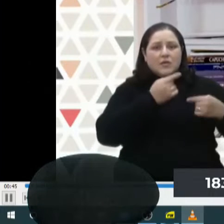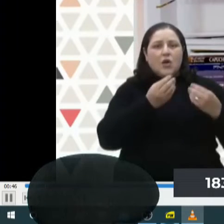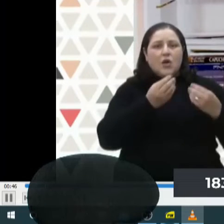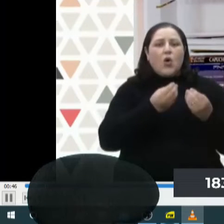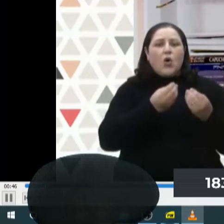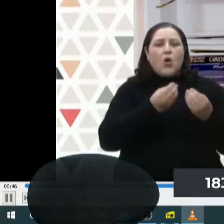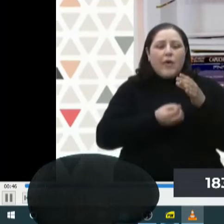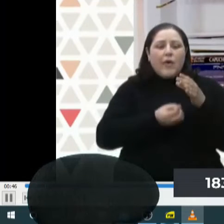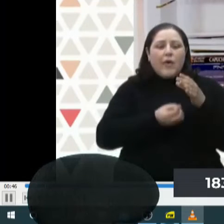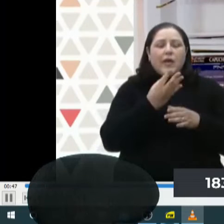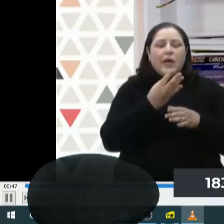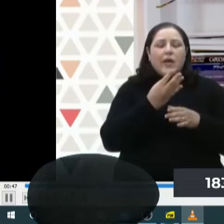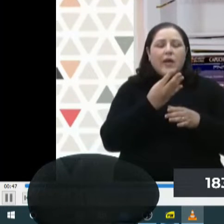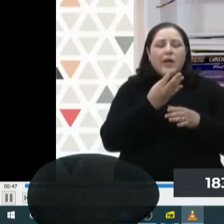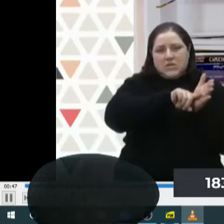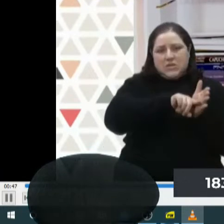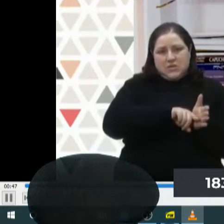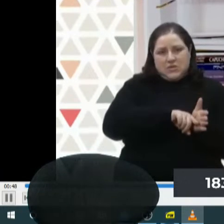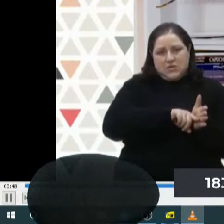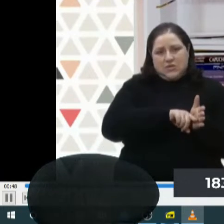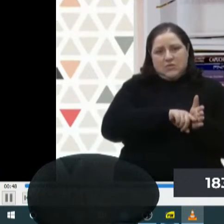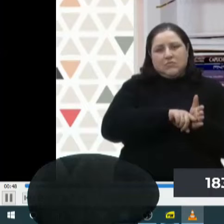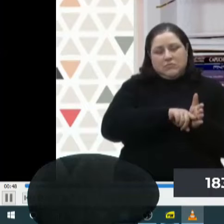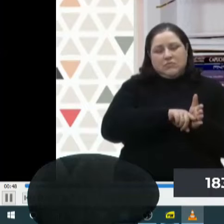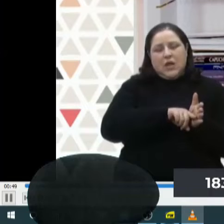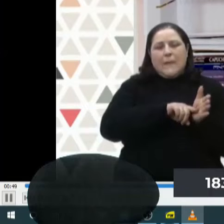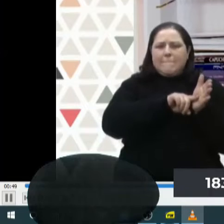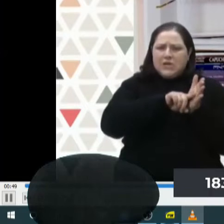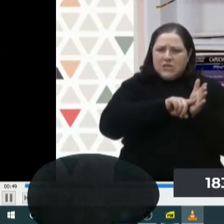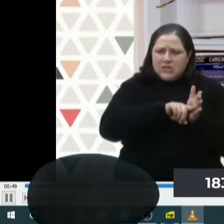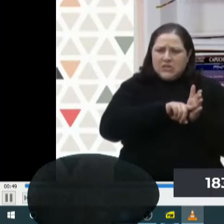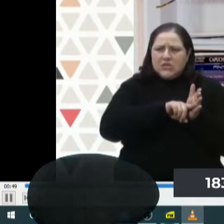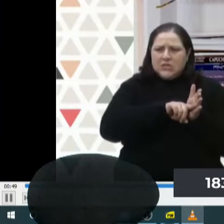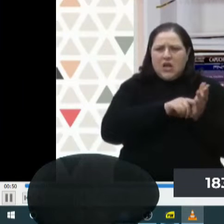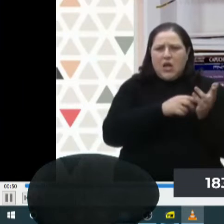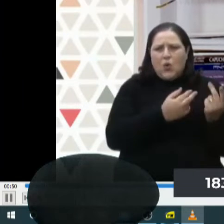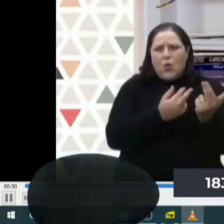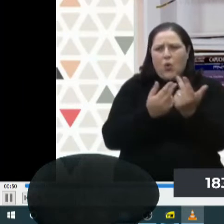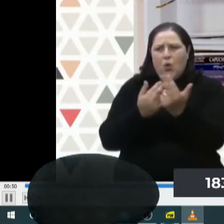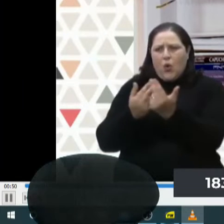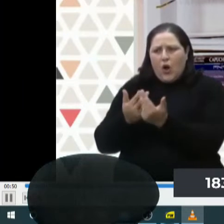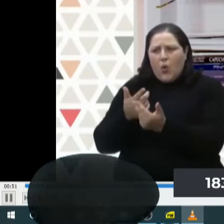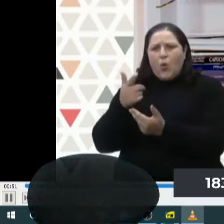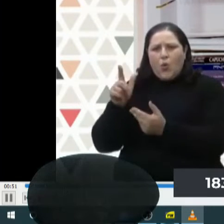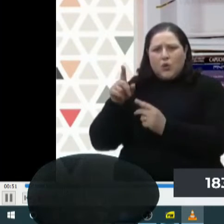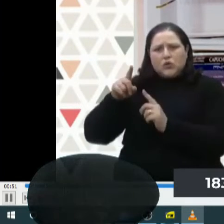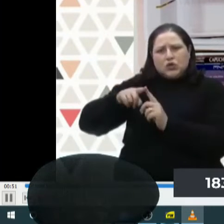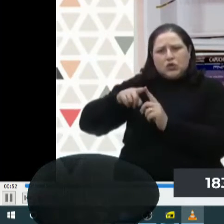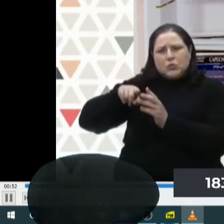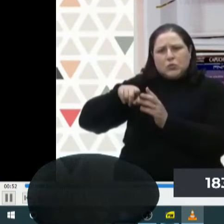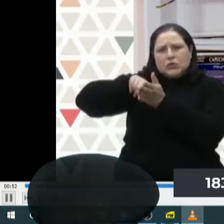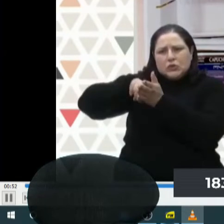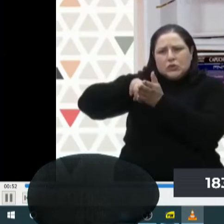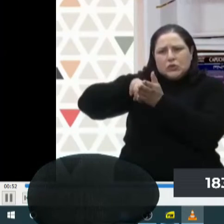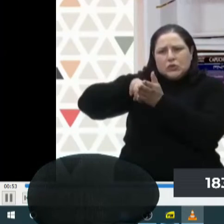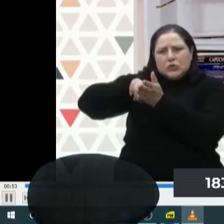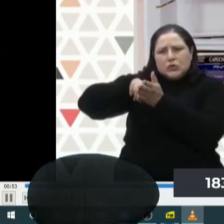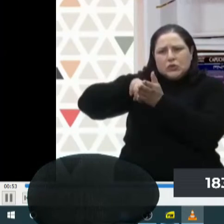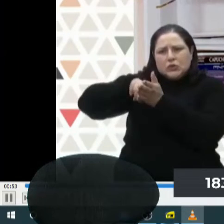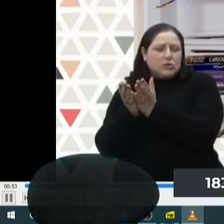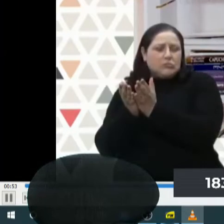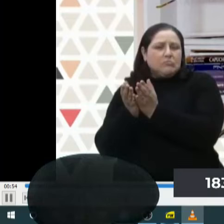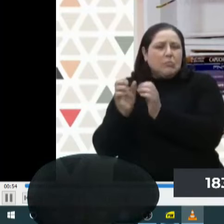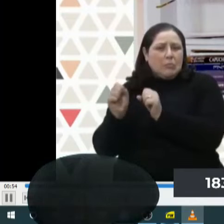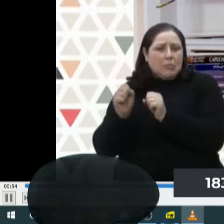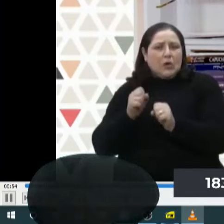discutindo sobre a elaboração das pesquisas. Como qualquer pesquisa, como qualquer espécie de